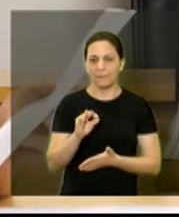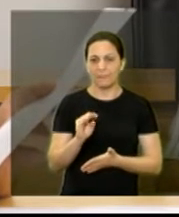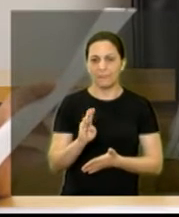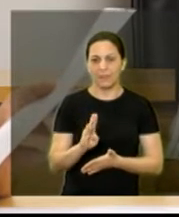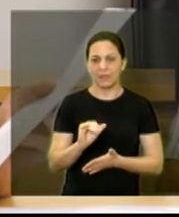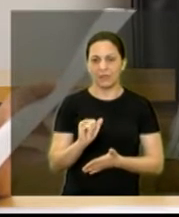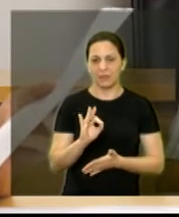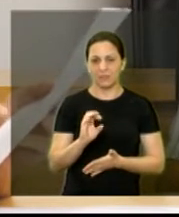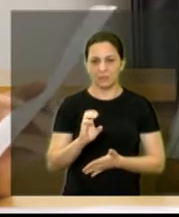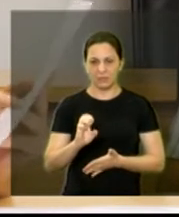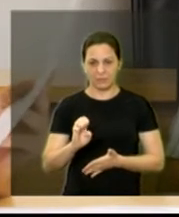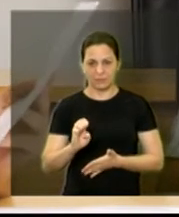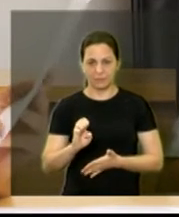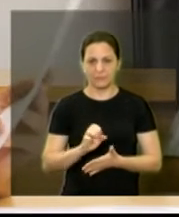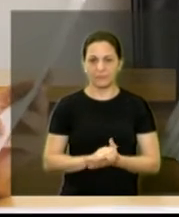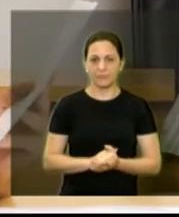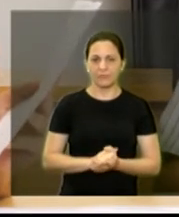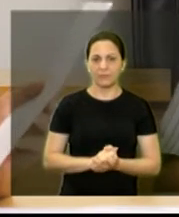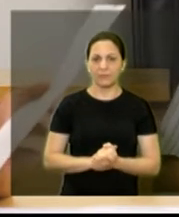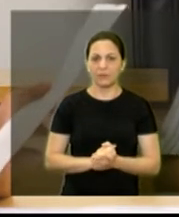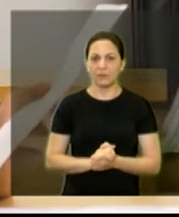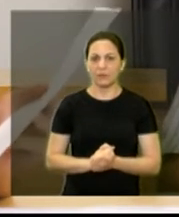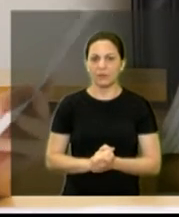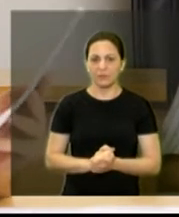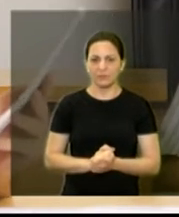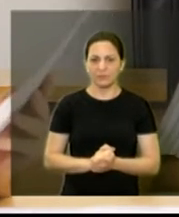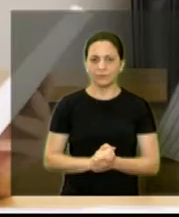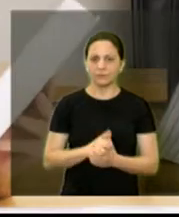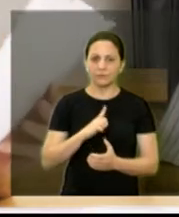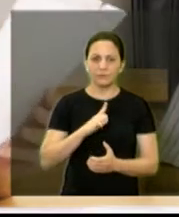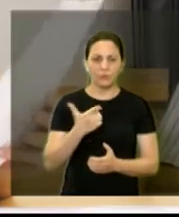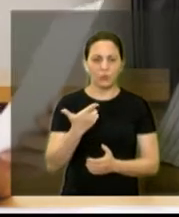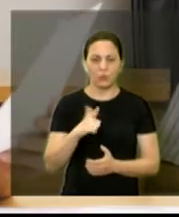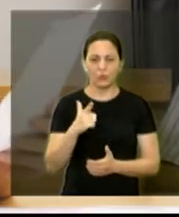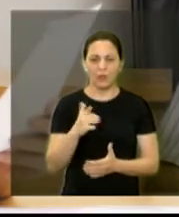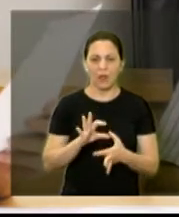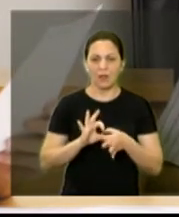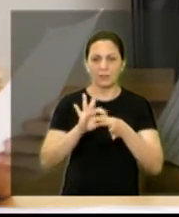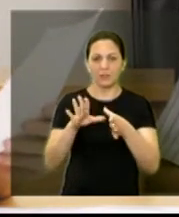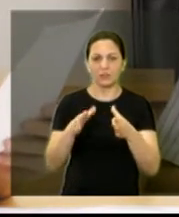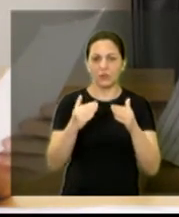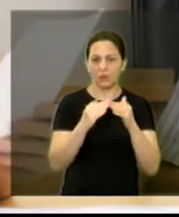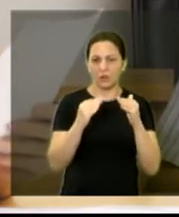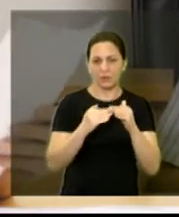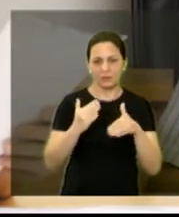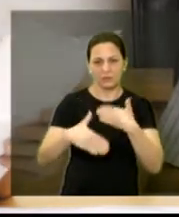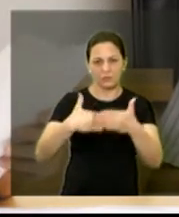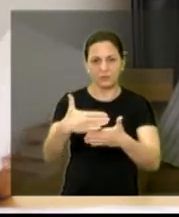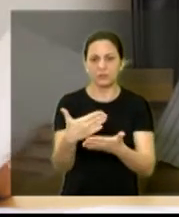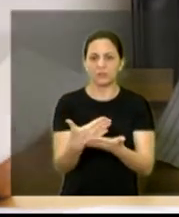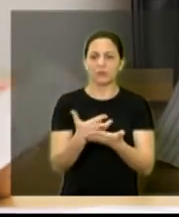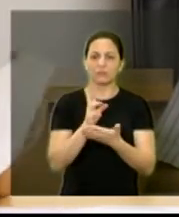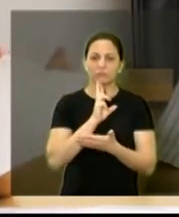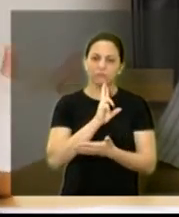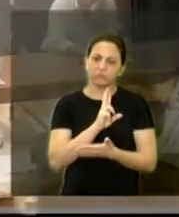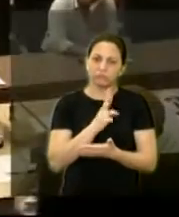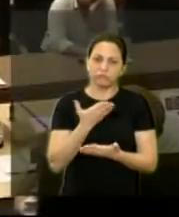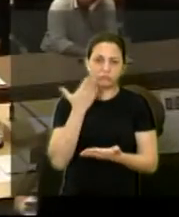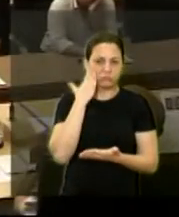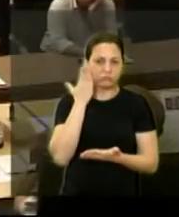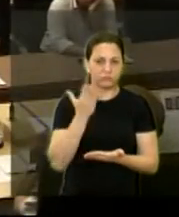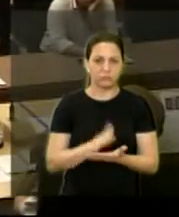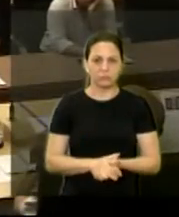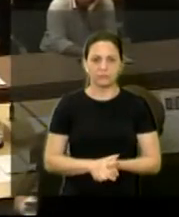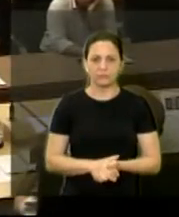de dar o abitse que fiscalizaria a obra como um todo ele não teria o abitse isso avançou tem alguma coisa nesse sentido existe eu queria só